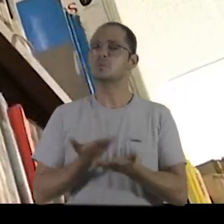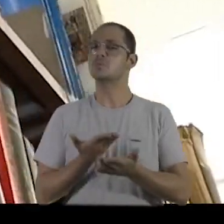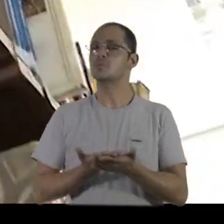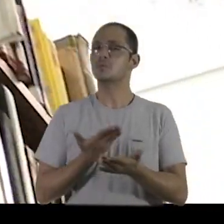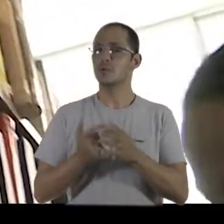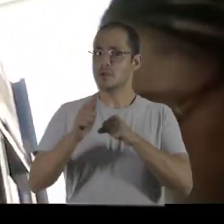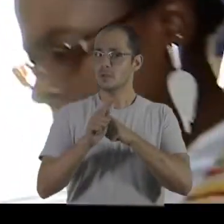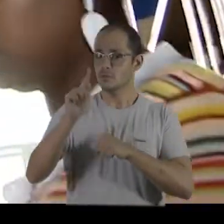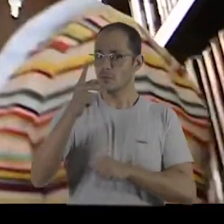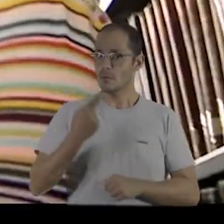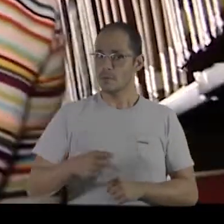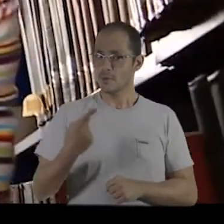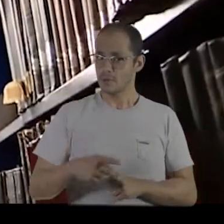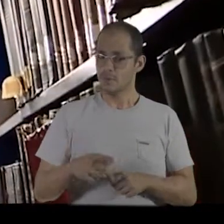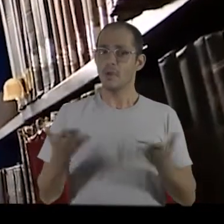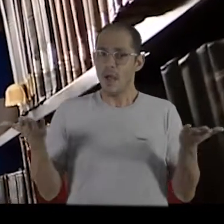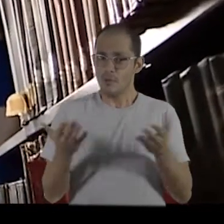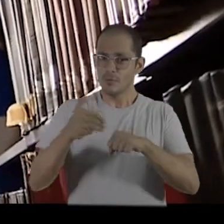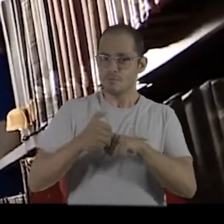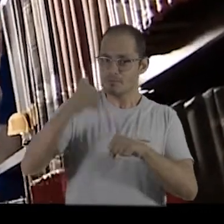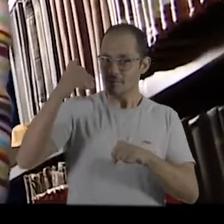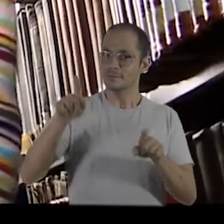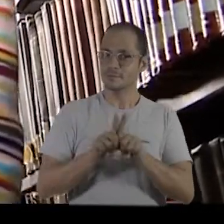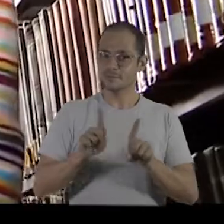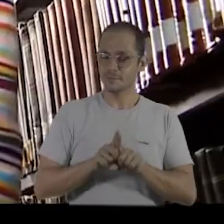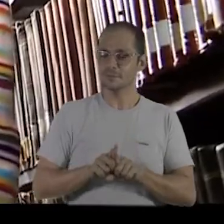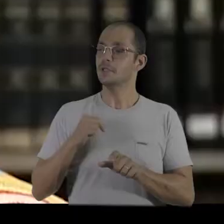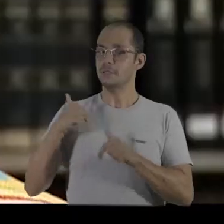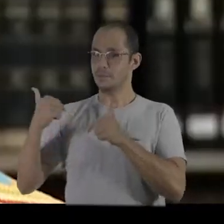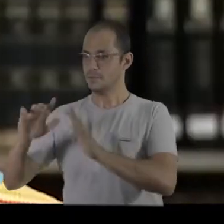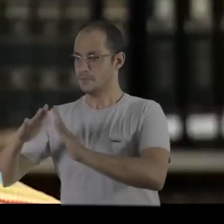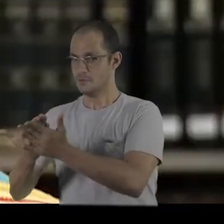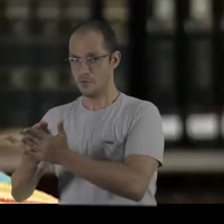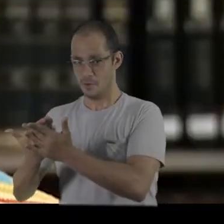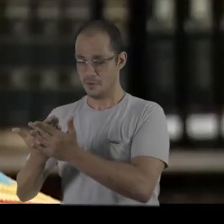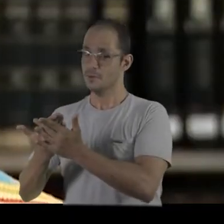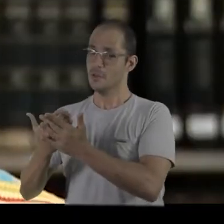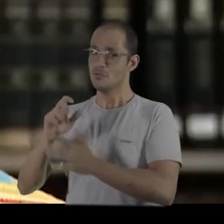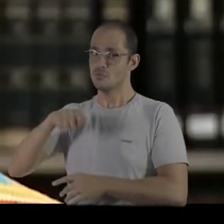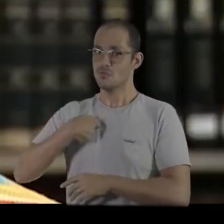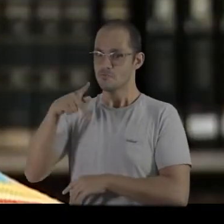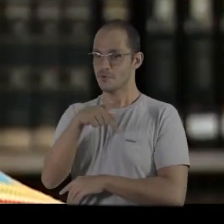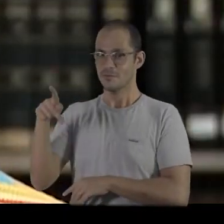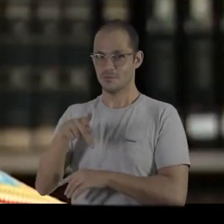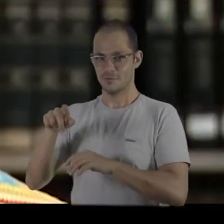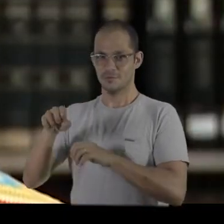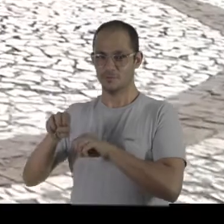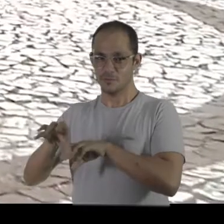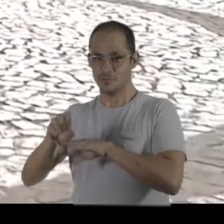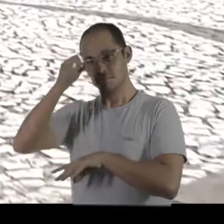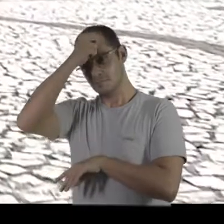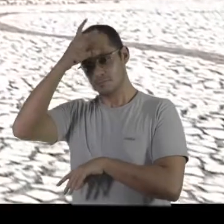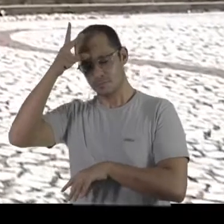graduação aqui na nossa universidade, agora estou na pós-graduação, né? Fazendo mestrado também. Estou na escola, estou atuando, sou professora na rede municipal.